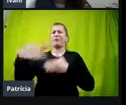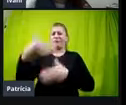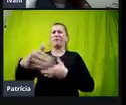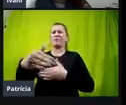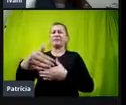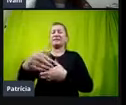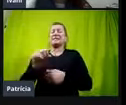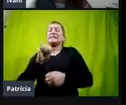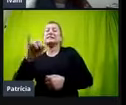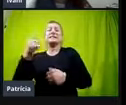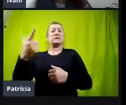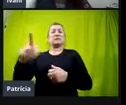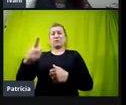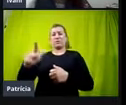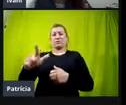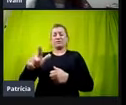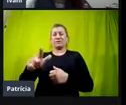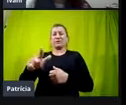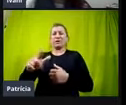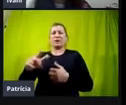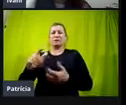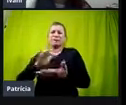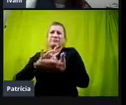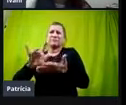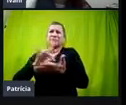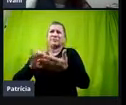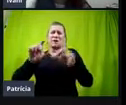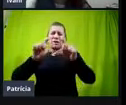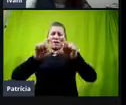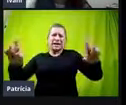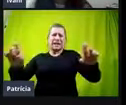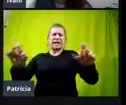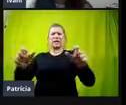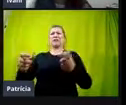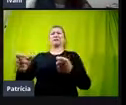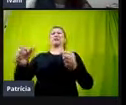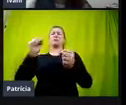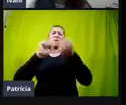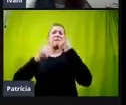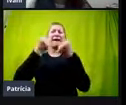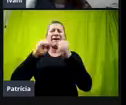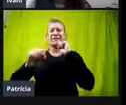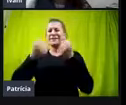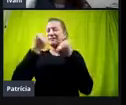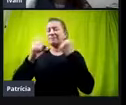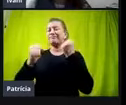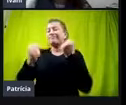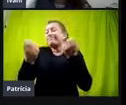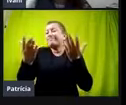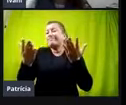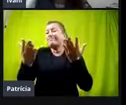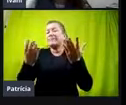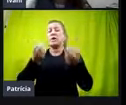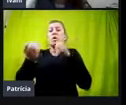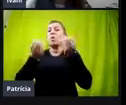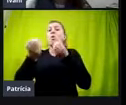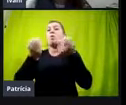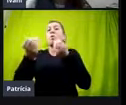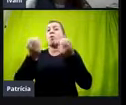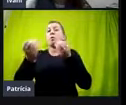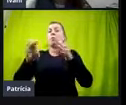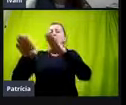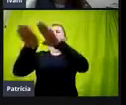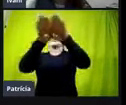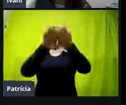né, se ele não tem lá um reglete, uma função, uma máquina, ele não está em condições de equidade